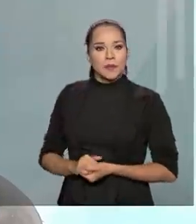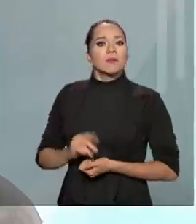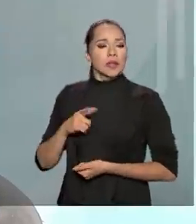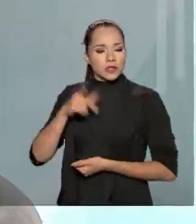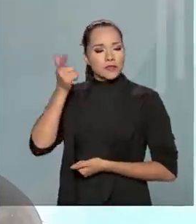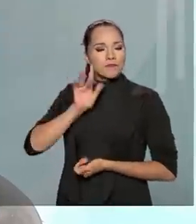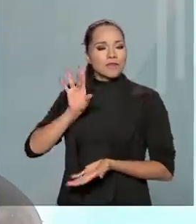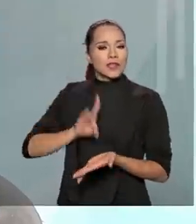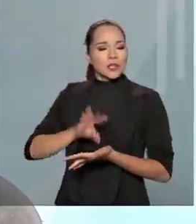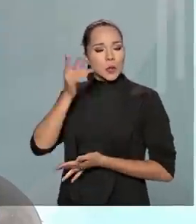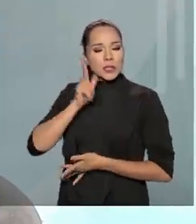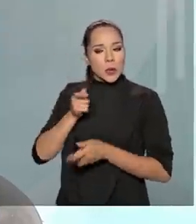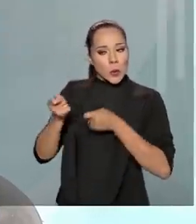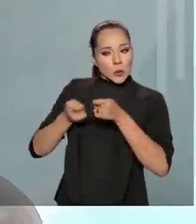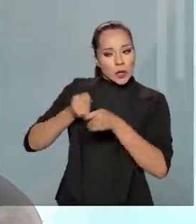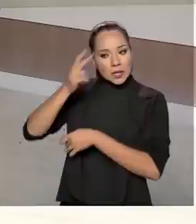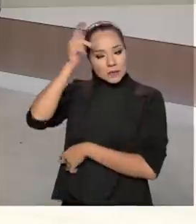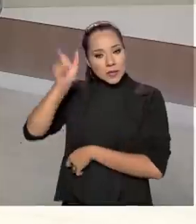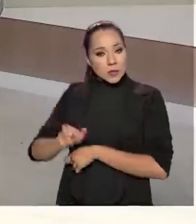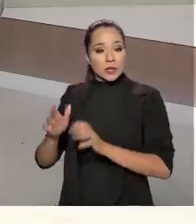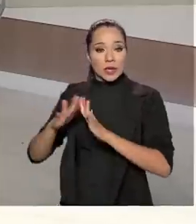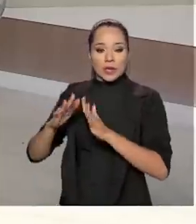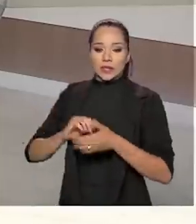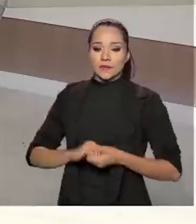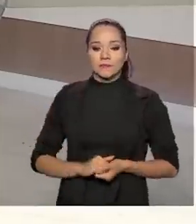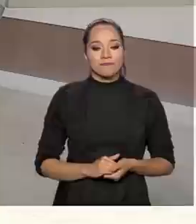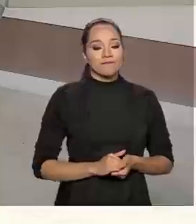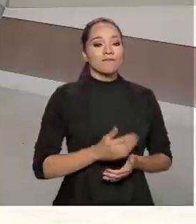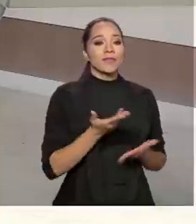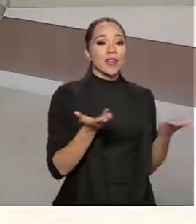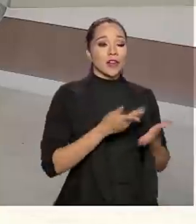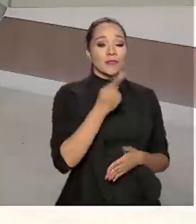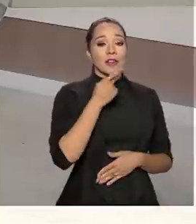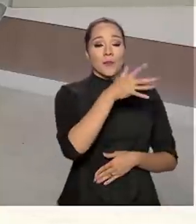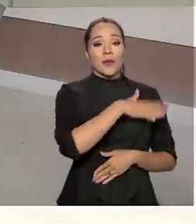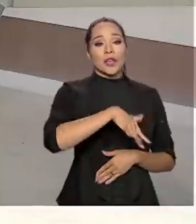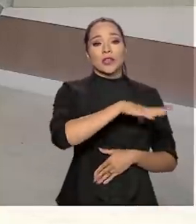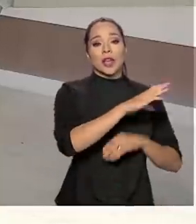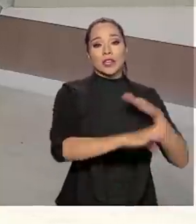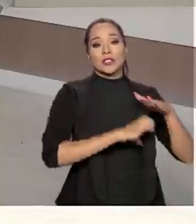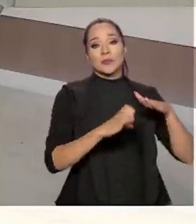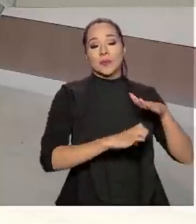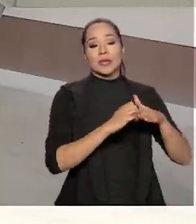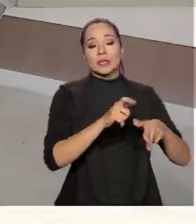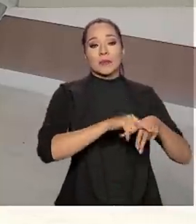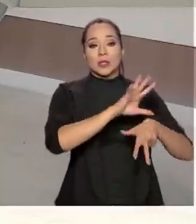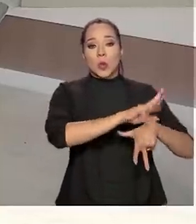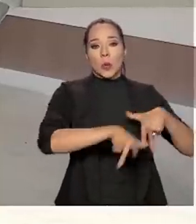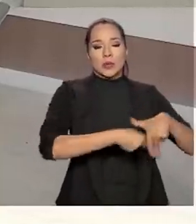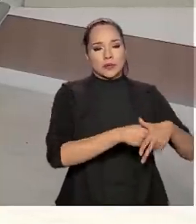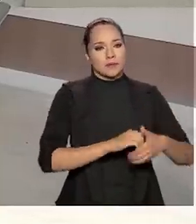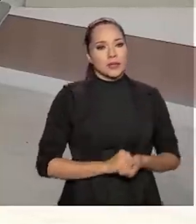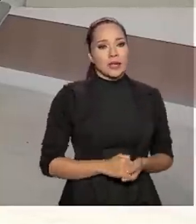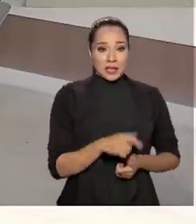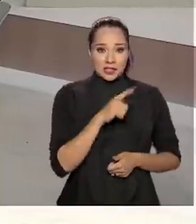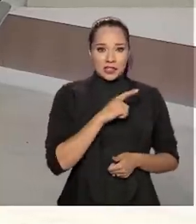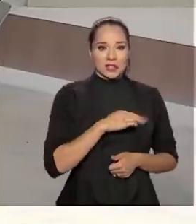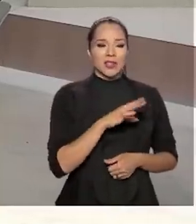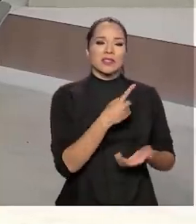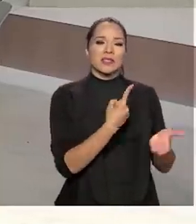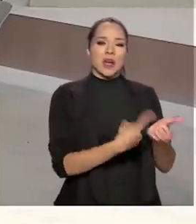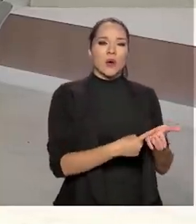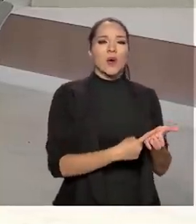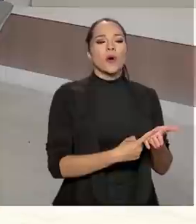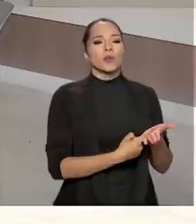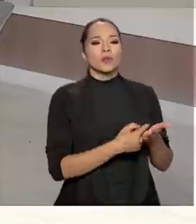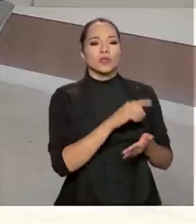realmente a gente consiga controlar essa pessoa que está em casa. Agora vamos falar um pouquinho do mundo corporativo e da corrupção. A gente tem essa figura dos acordos de